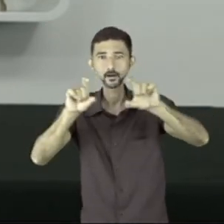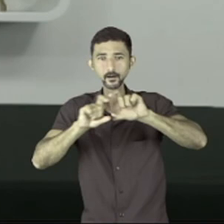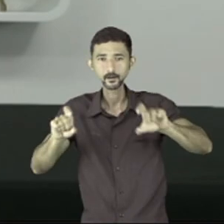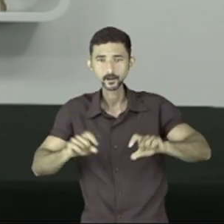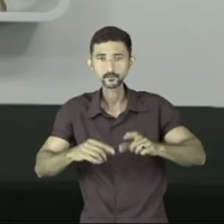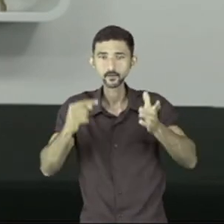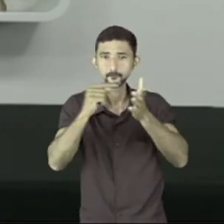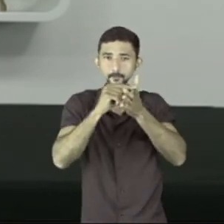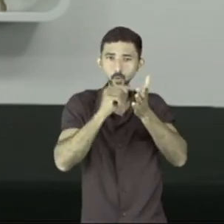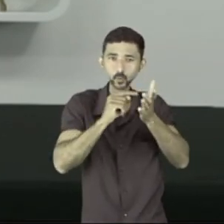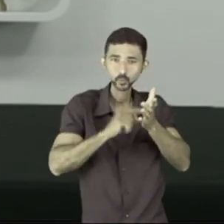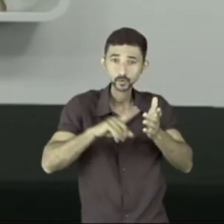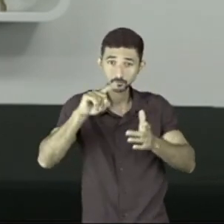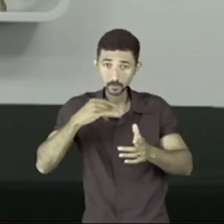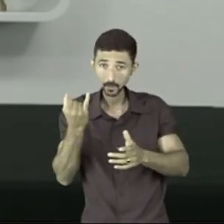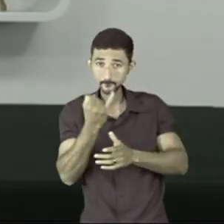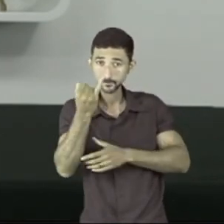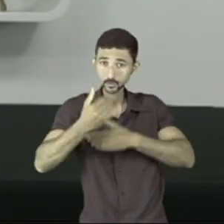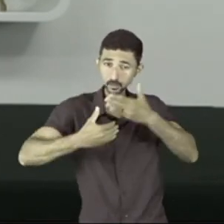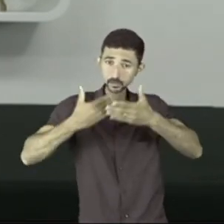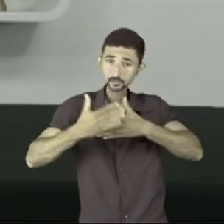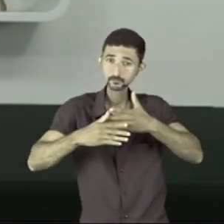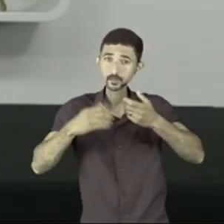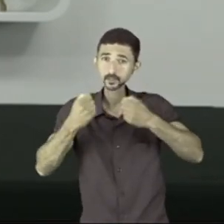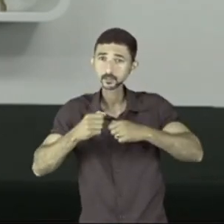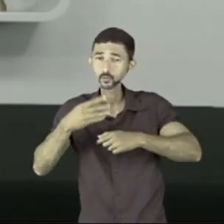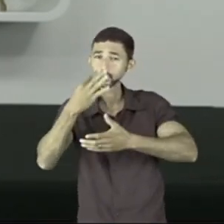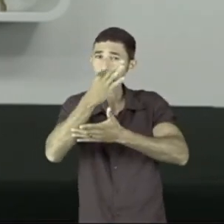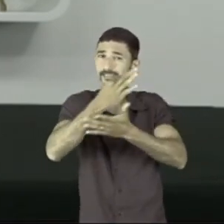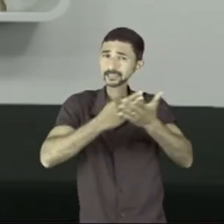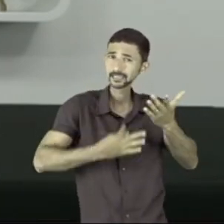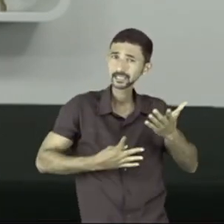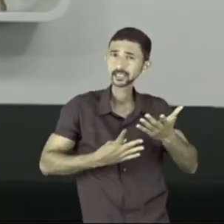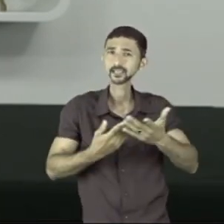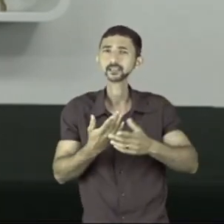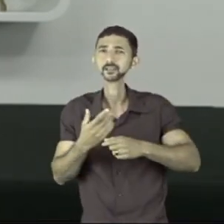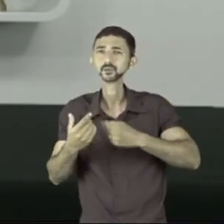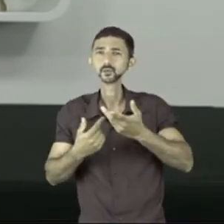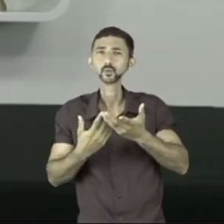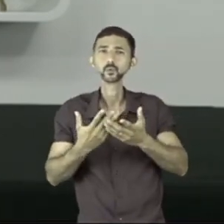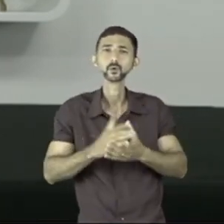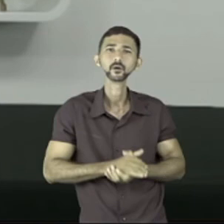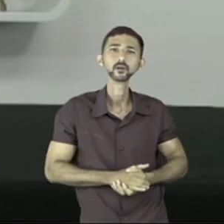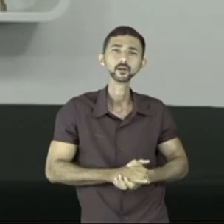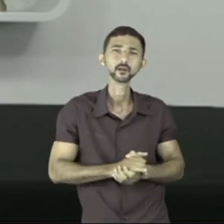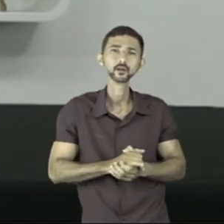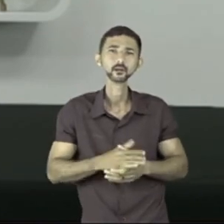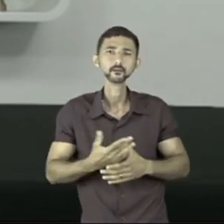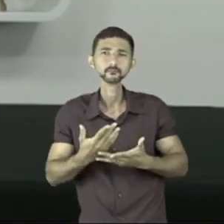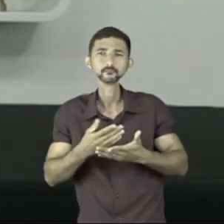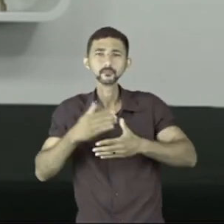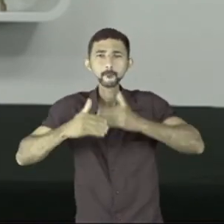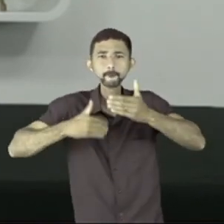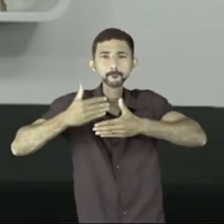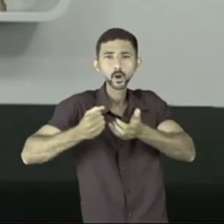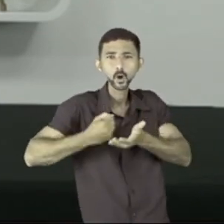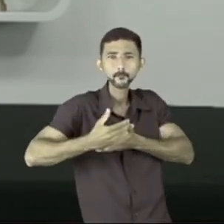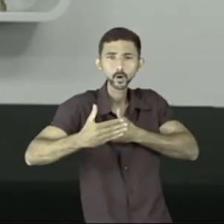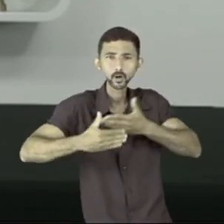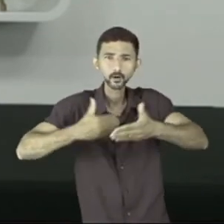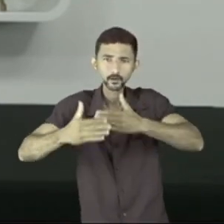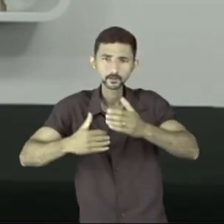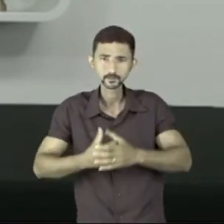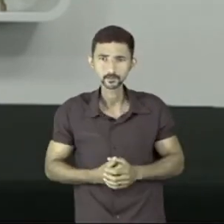pontuação são importantes pra que o seu texto ele tenha coesão ele tenha progressão